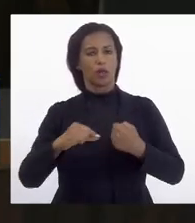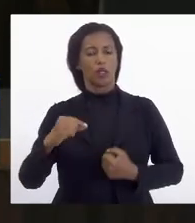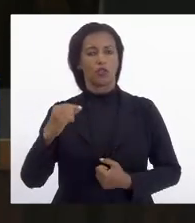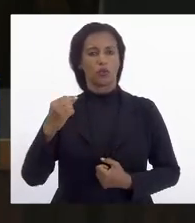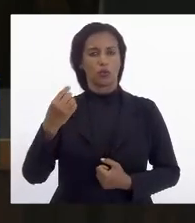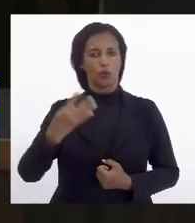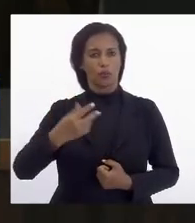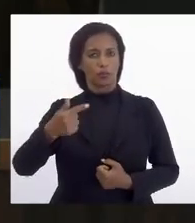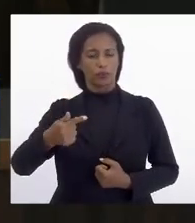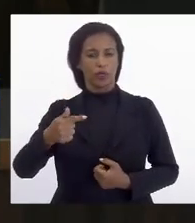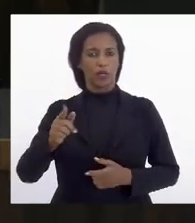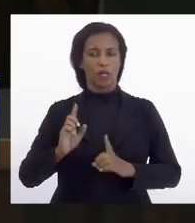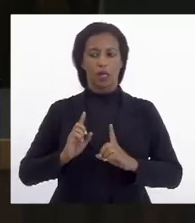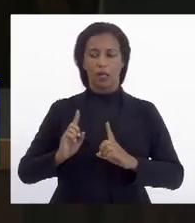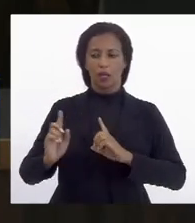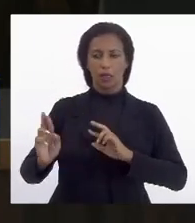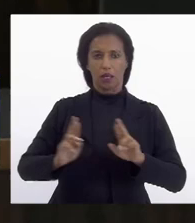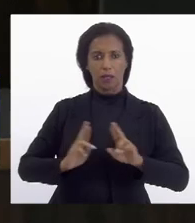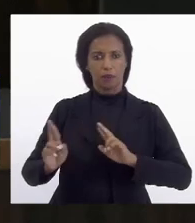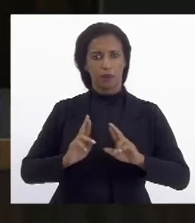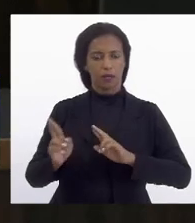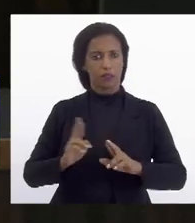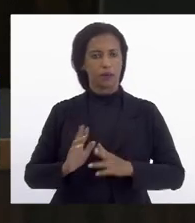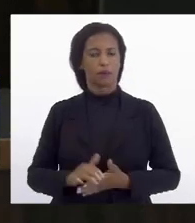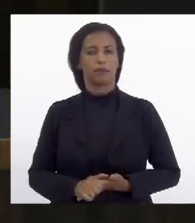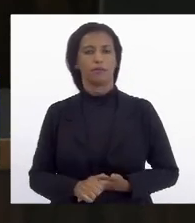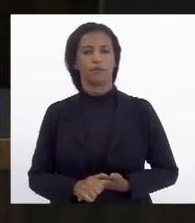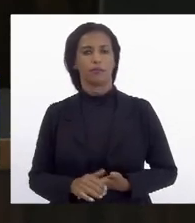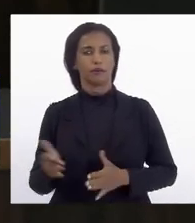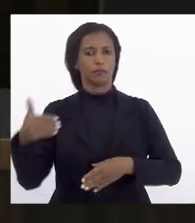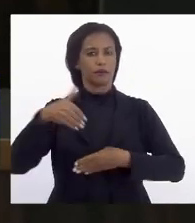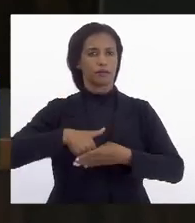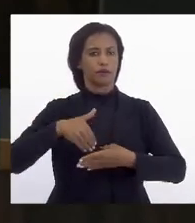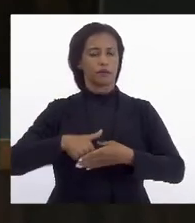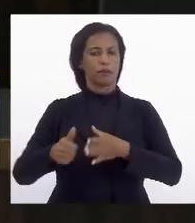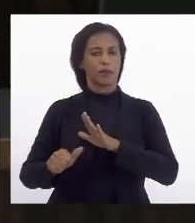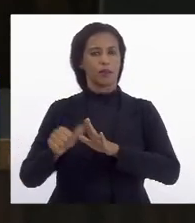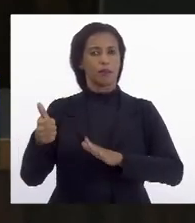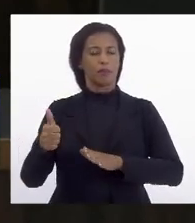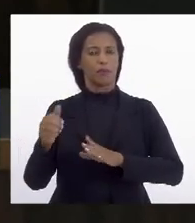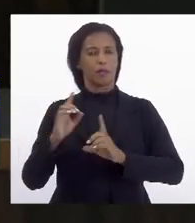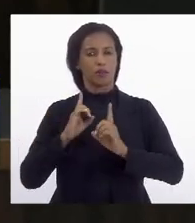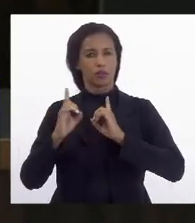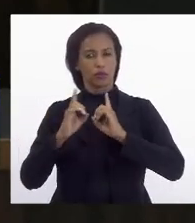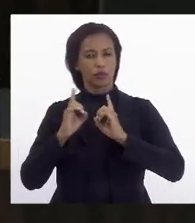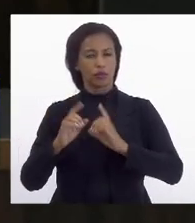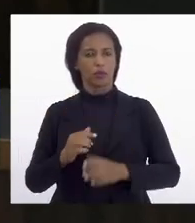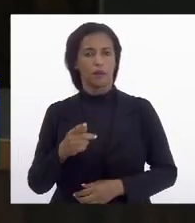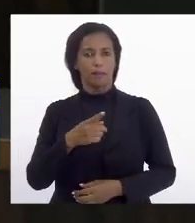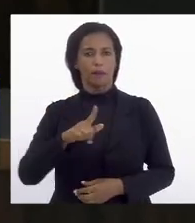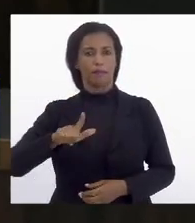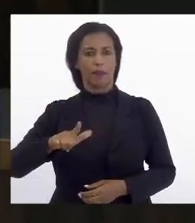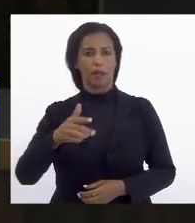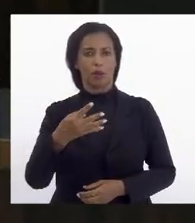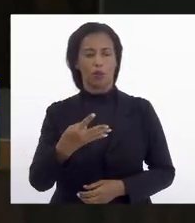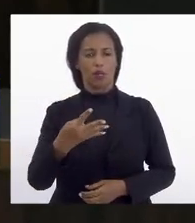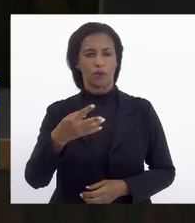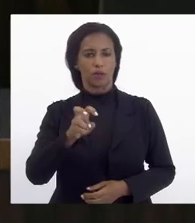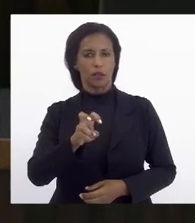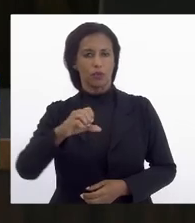interno em tramitação ordinária em votação em primeira discussão projeto de lei número